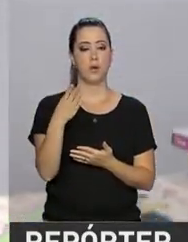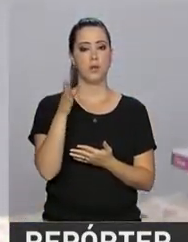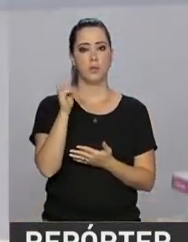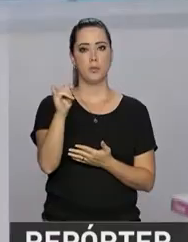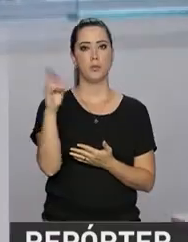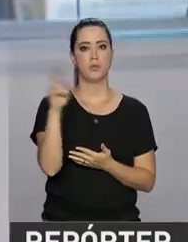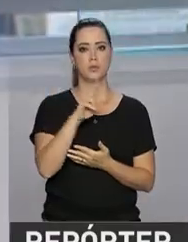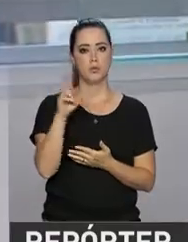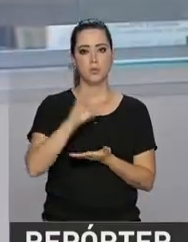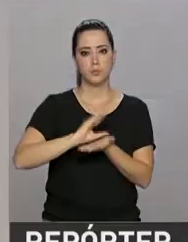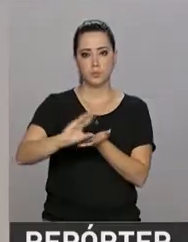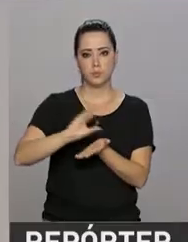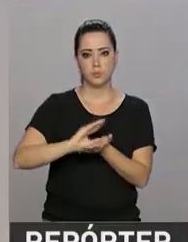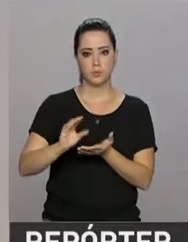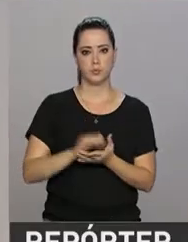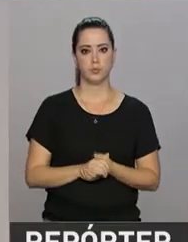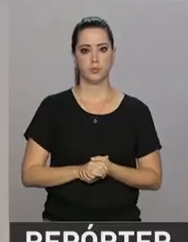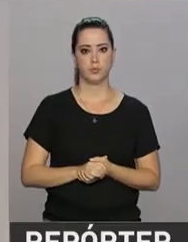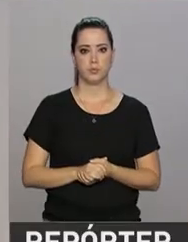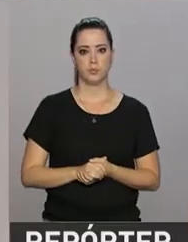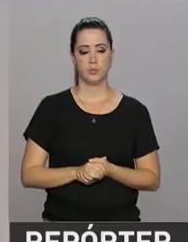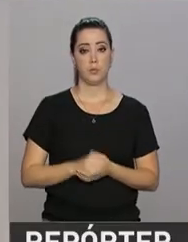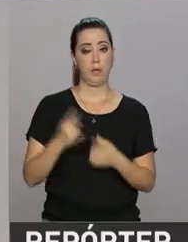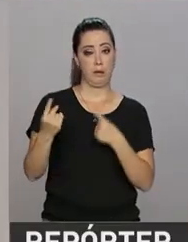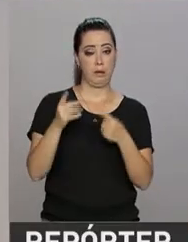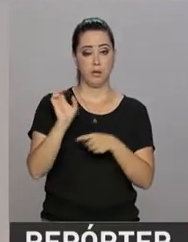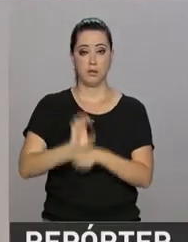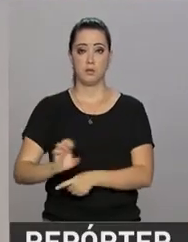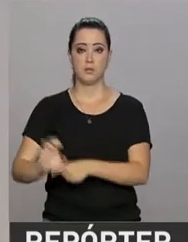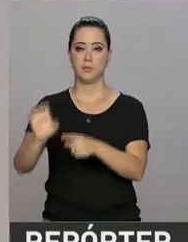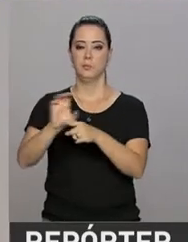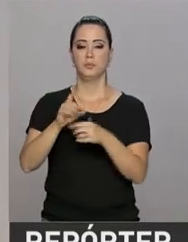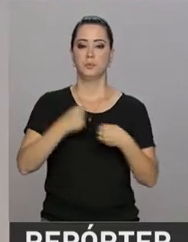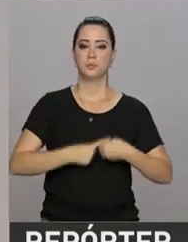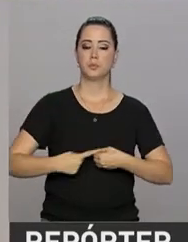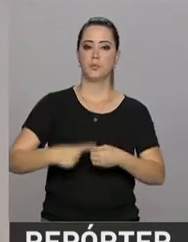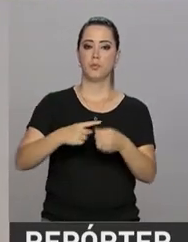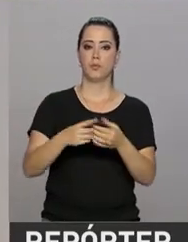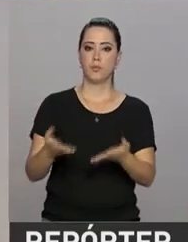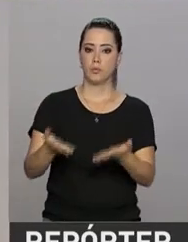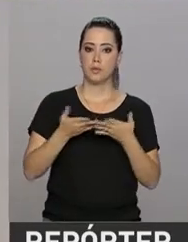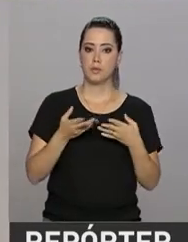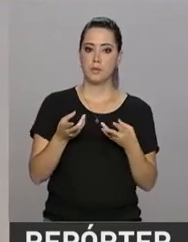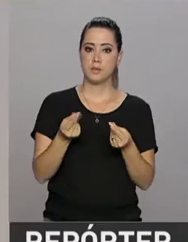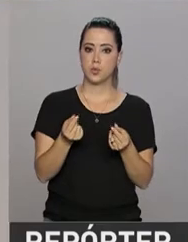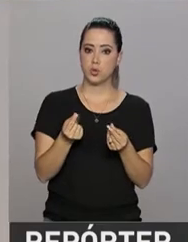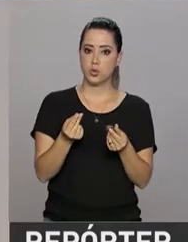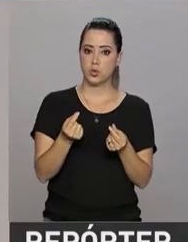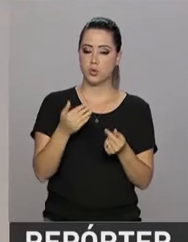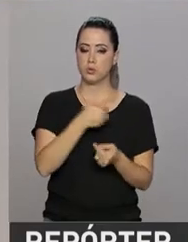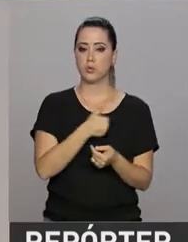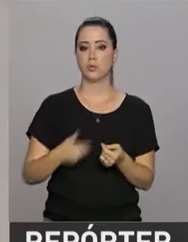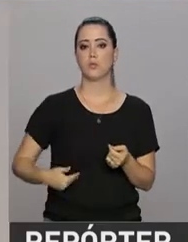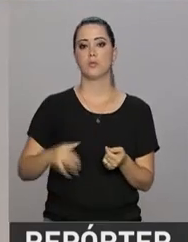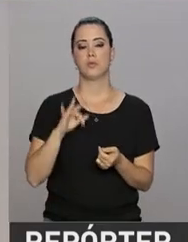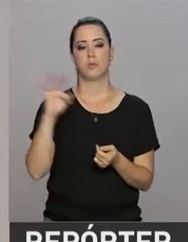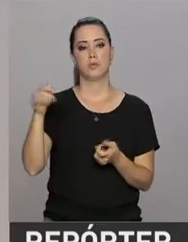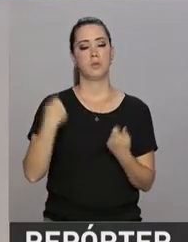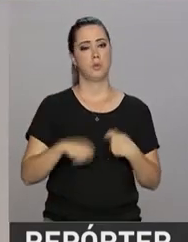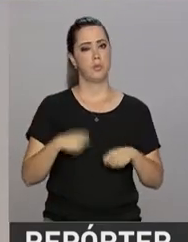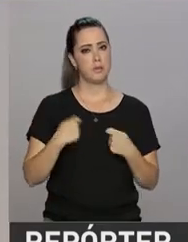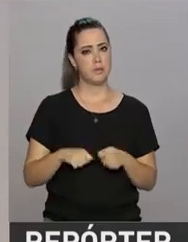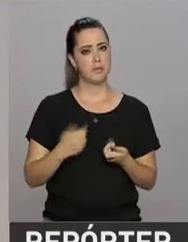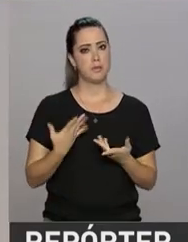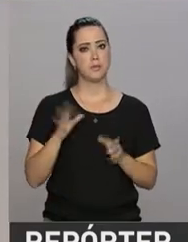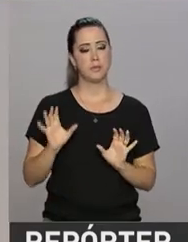em investimentos. Para que os estados e os municípios recebam os recursos do governo federal, eles precisam necessariamente